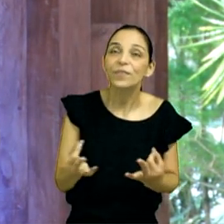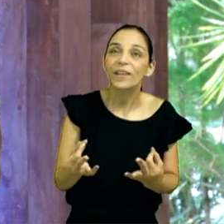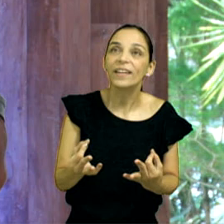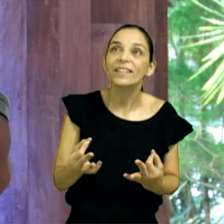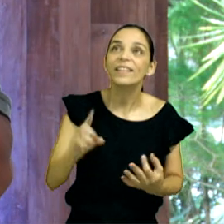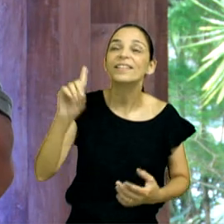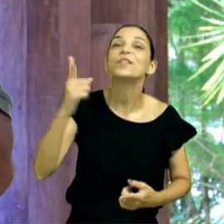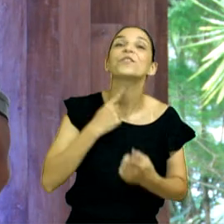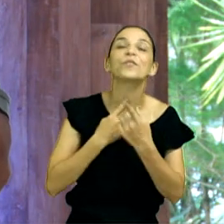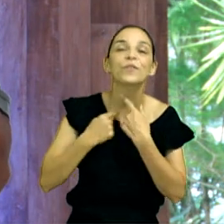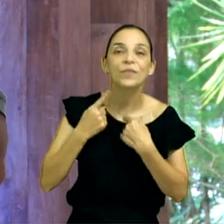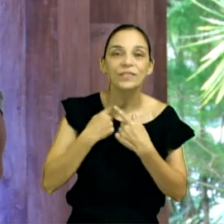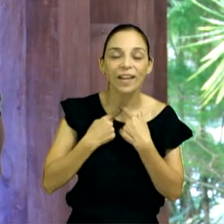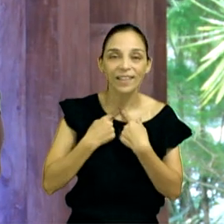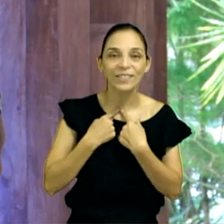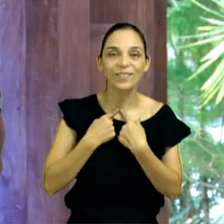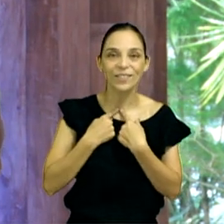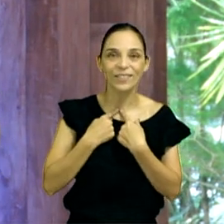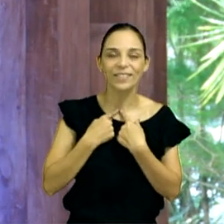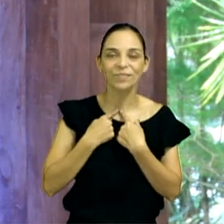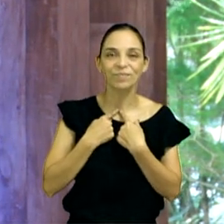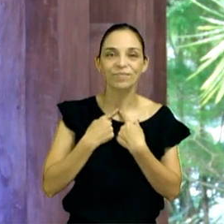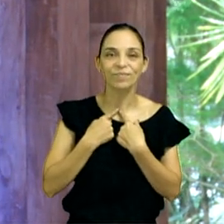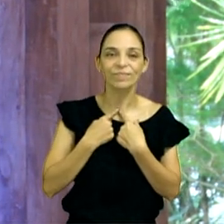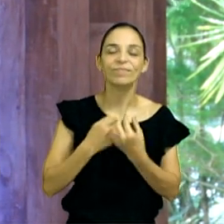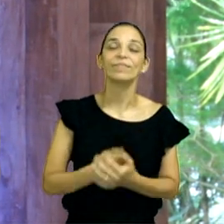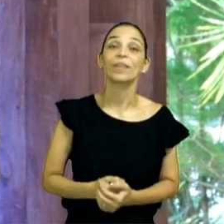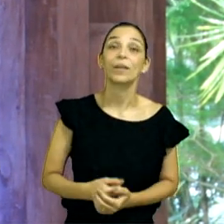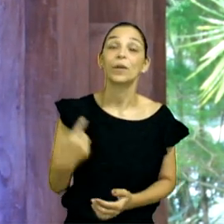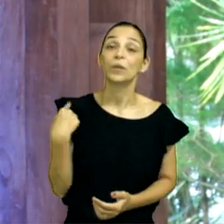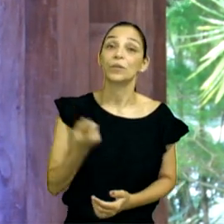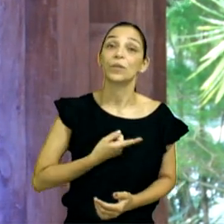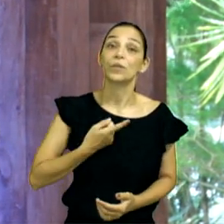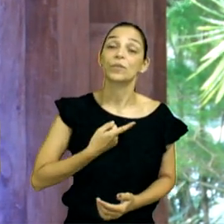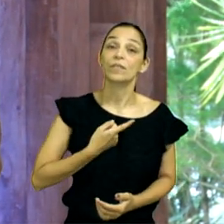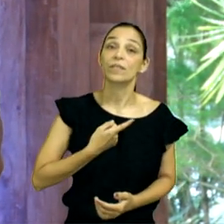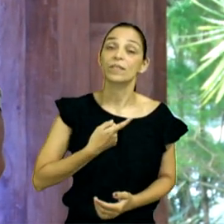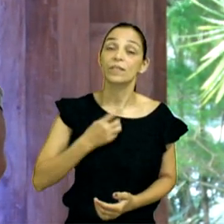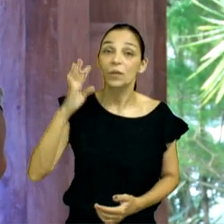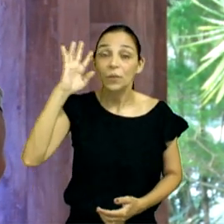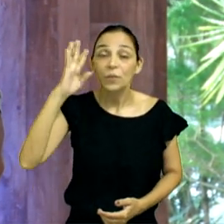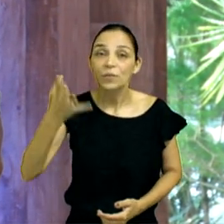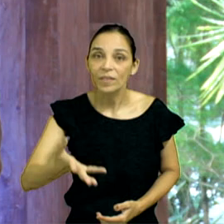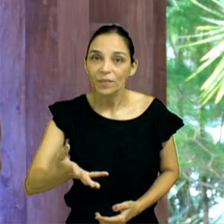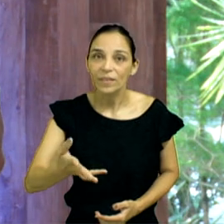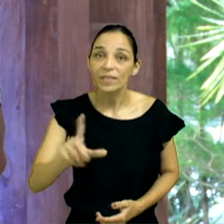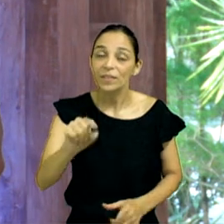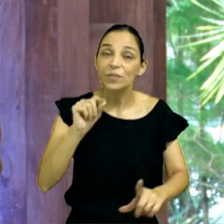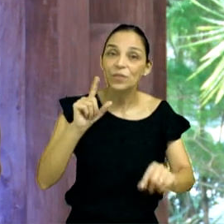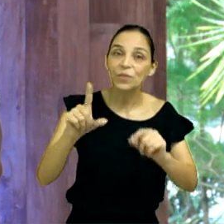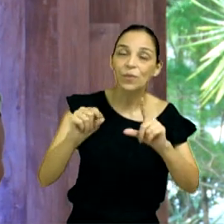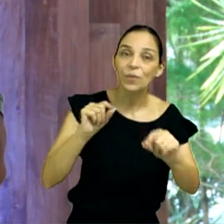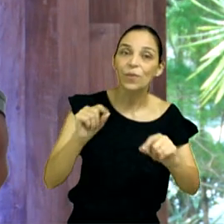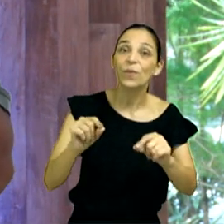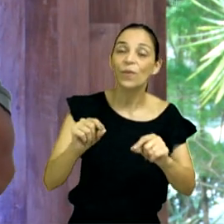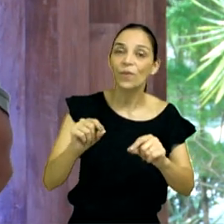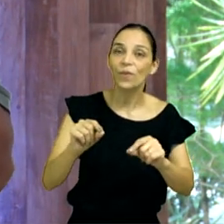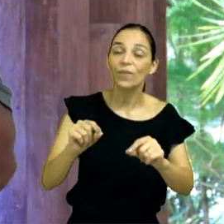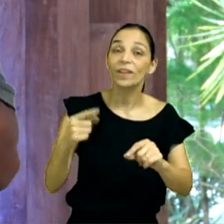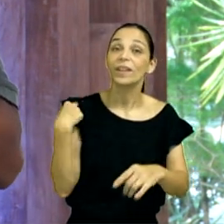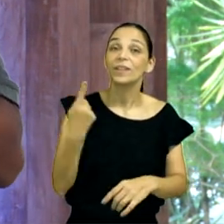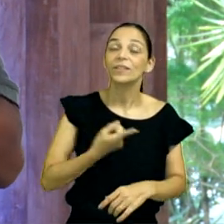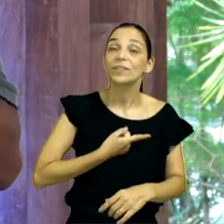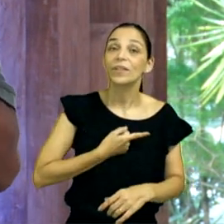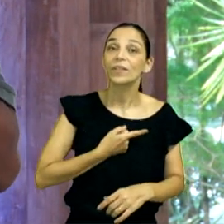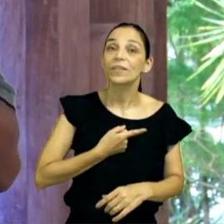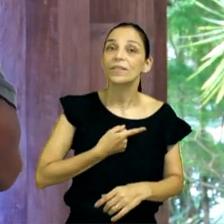Deus, não é por acaso, é consequência, consequência de nossas escolhas, de como encaramos e aproveitamos